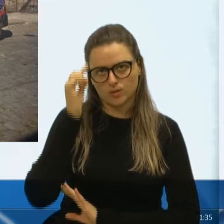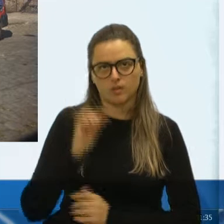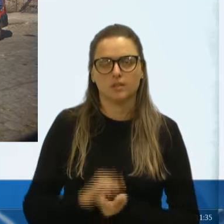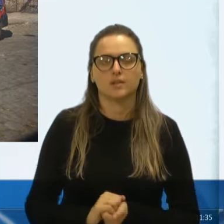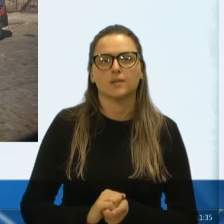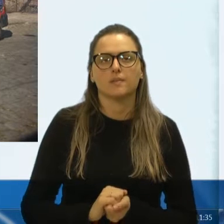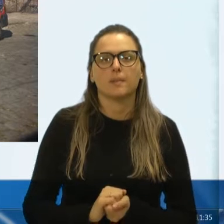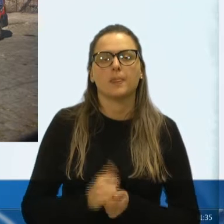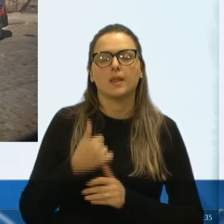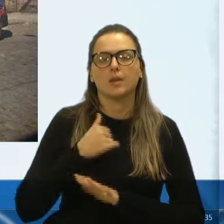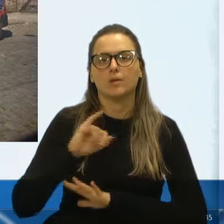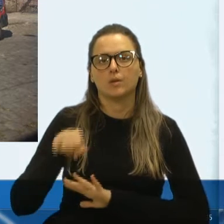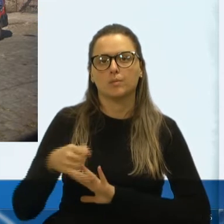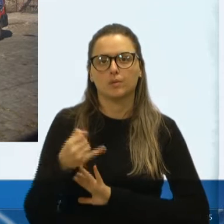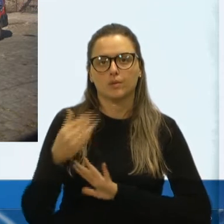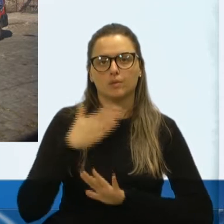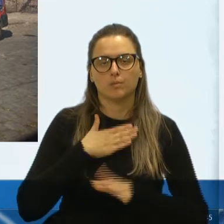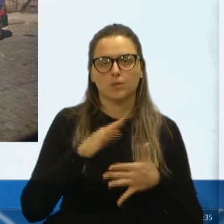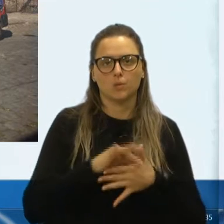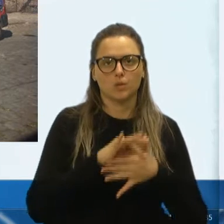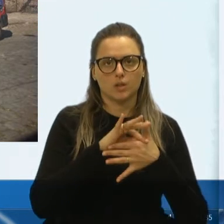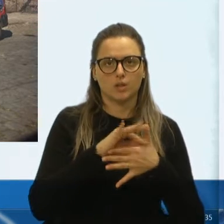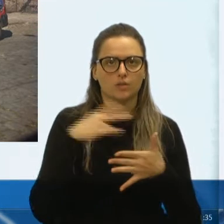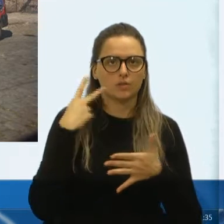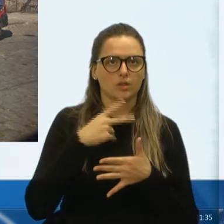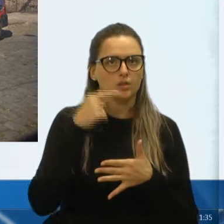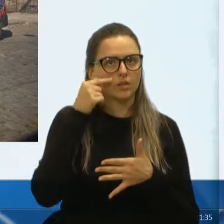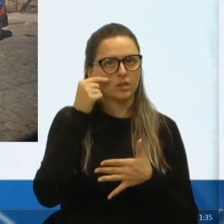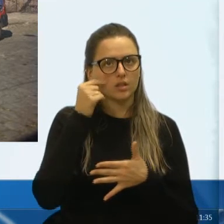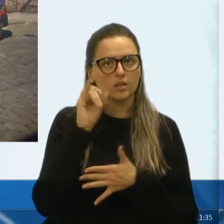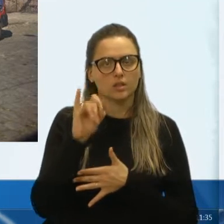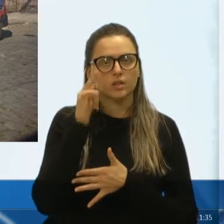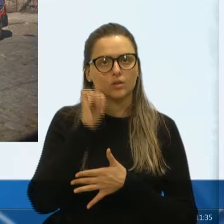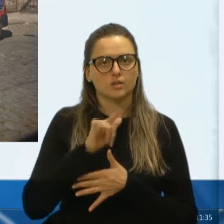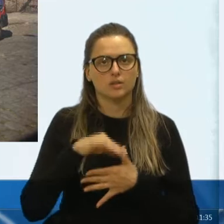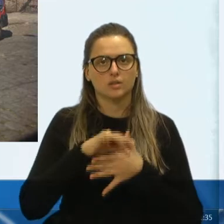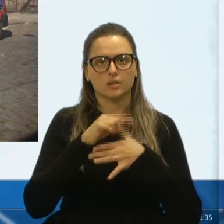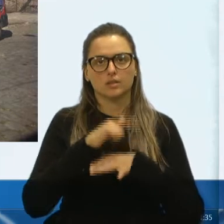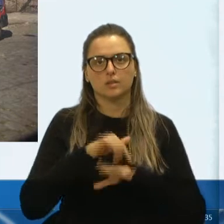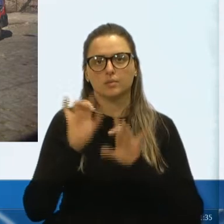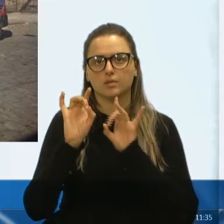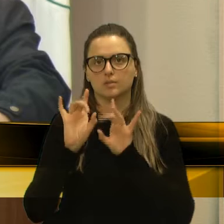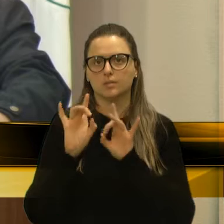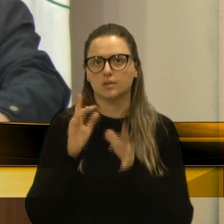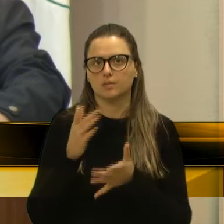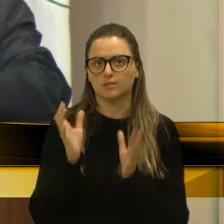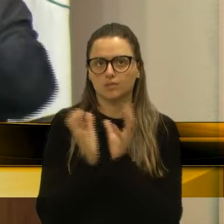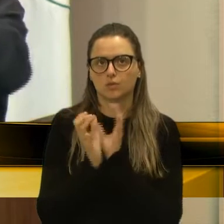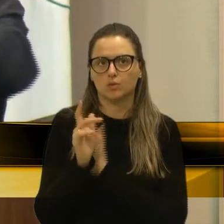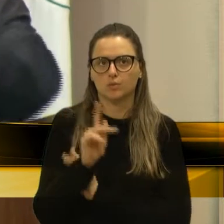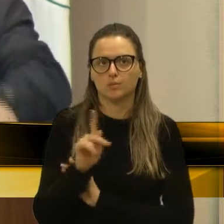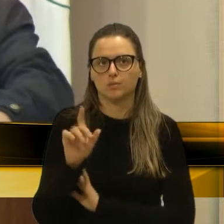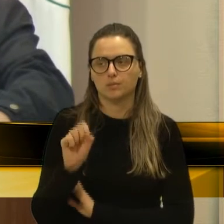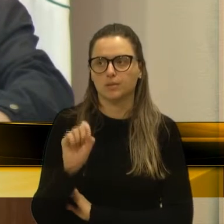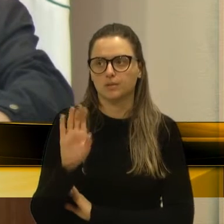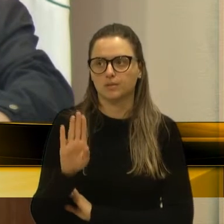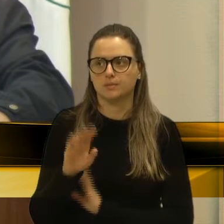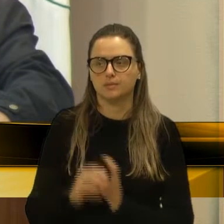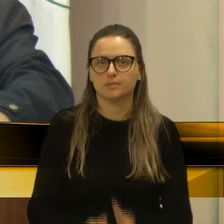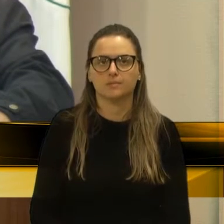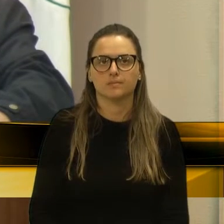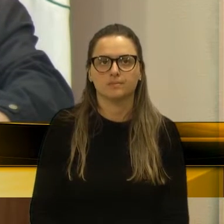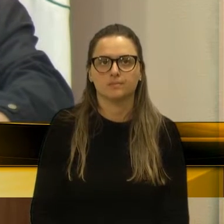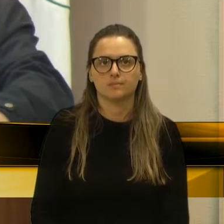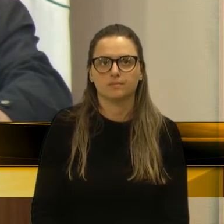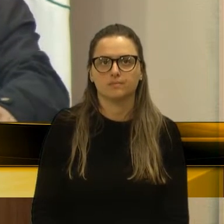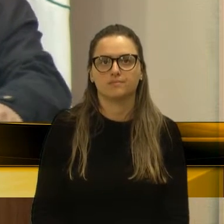Então, eu aproveito aí, meu líder, vereador Eloy Friço, se for possível, uma declaração de líder, da bancada do PSB. Pois